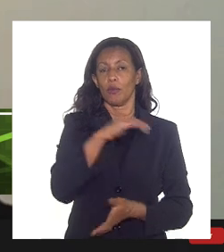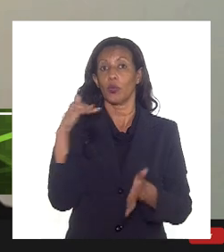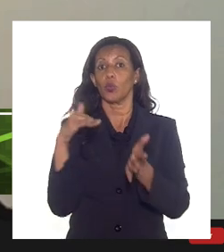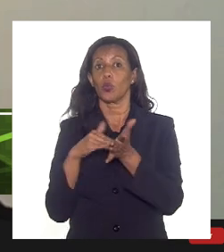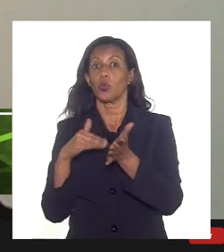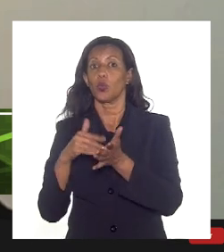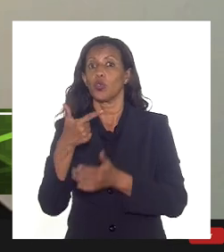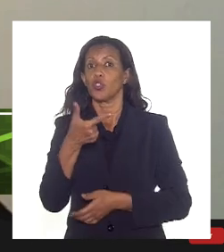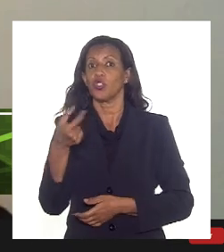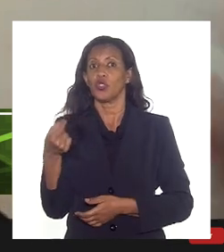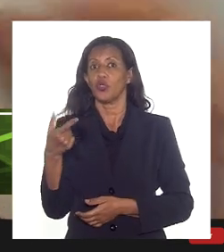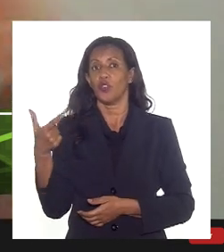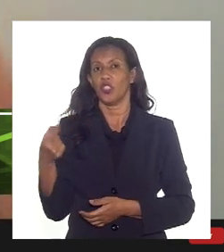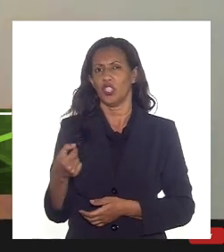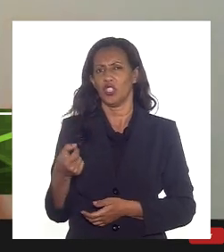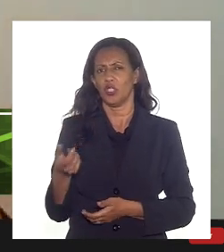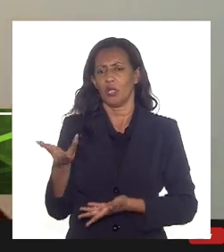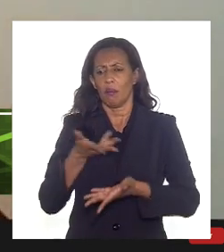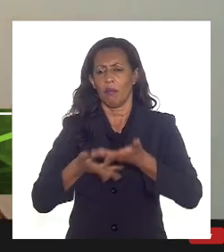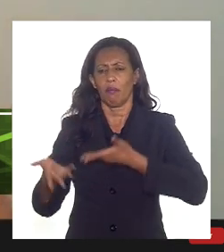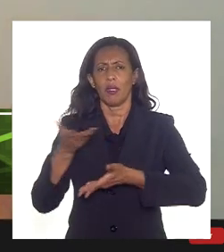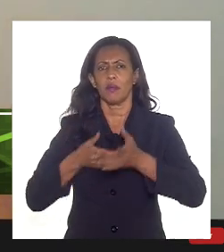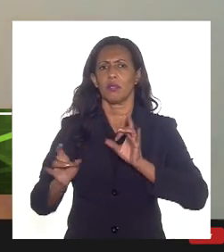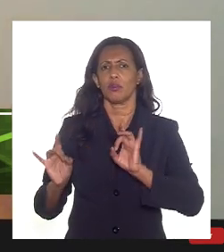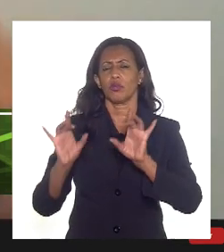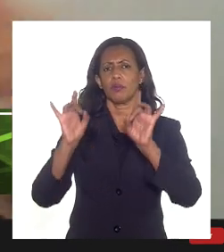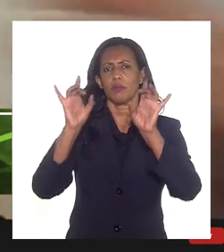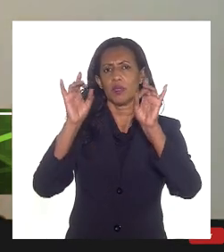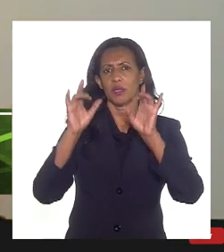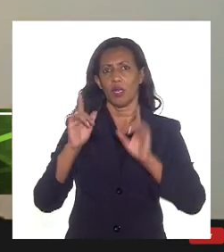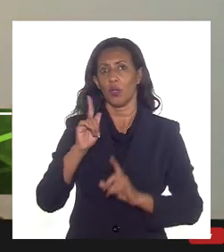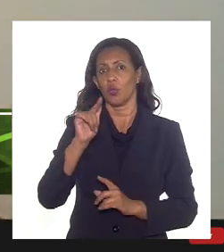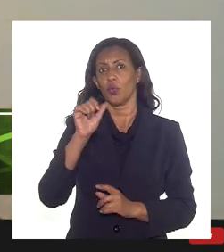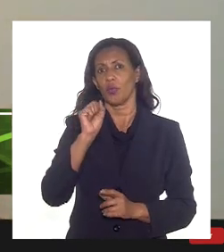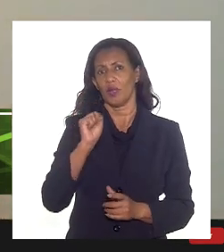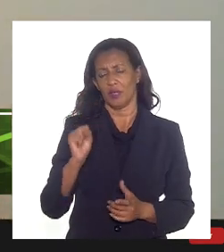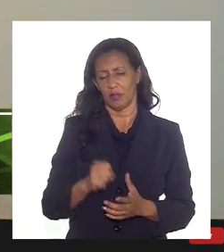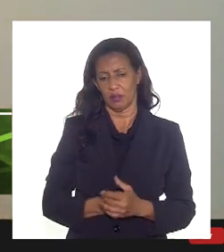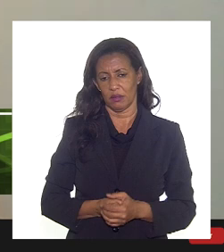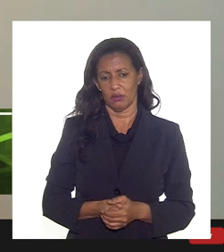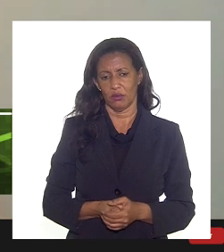trimestre 2020 nas participações especiais em especial o gasto de depreciação